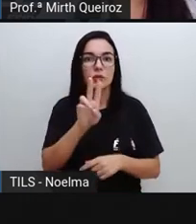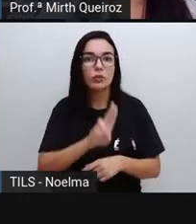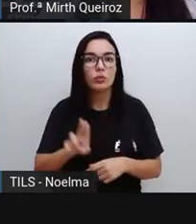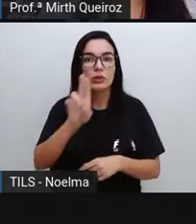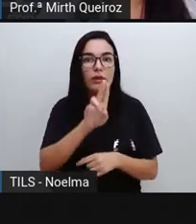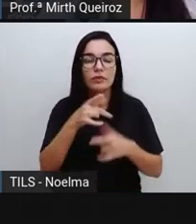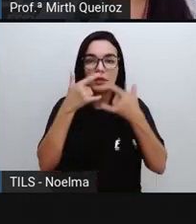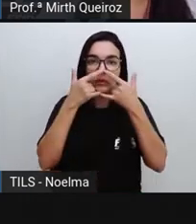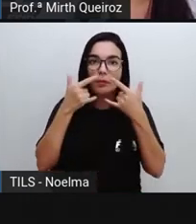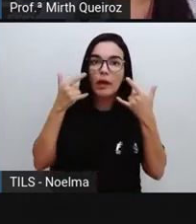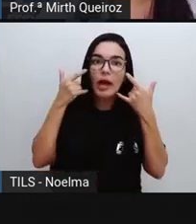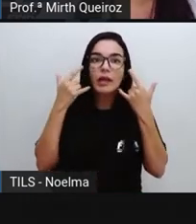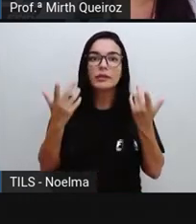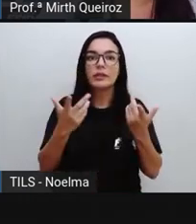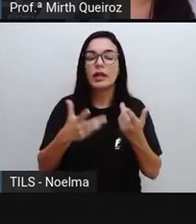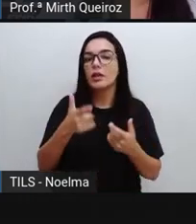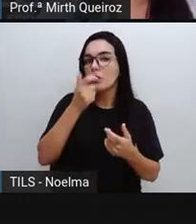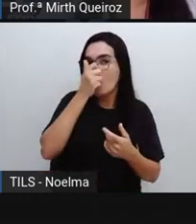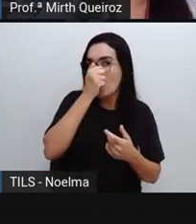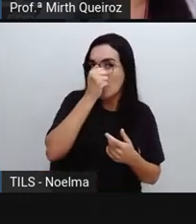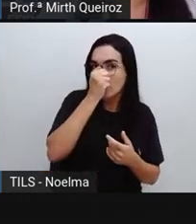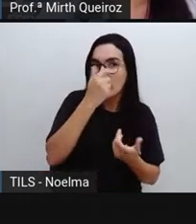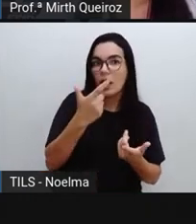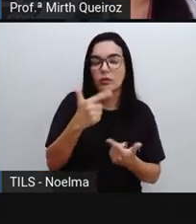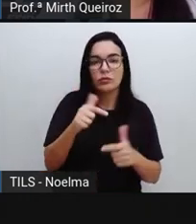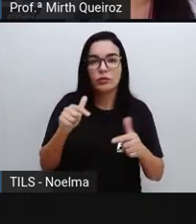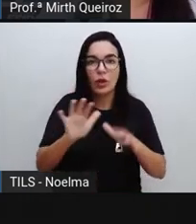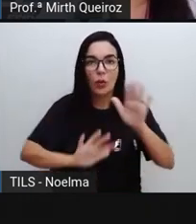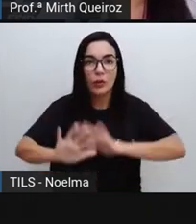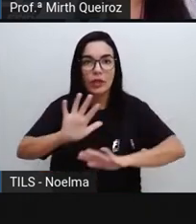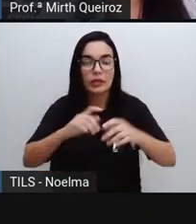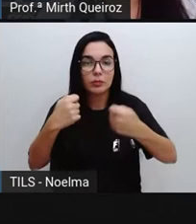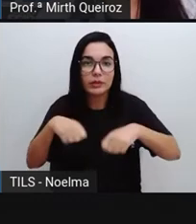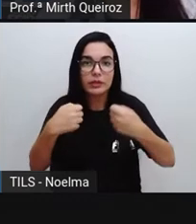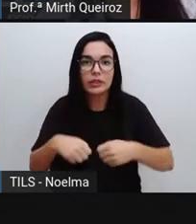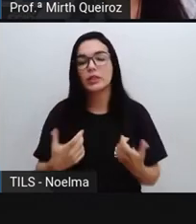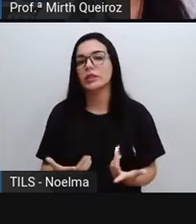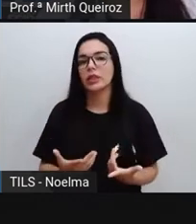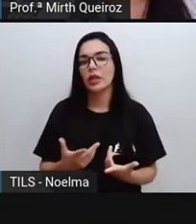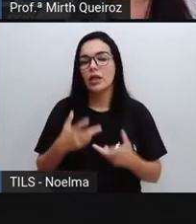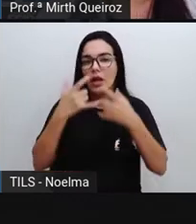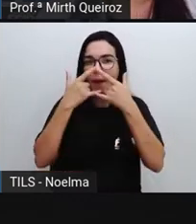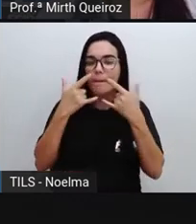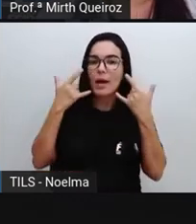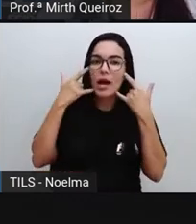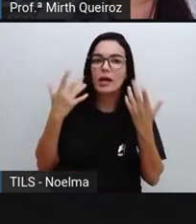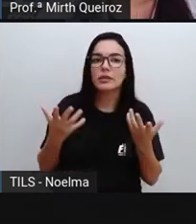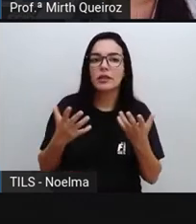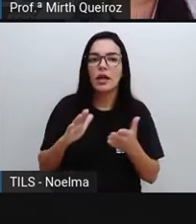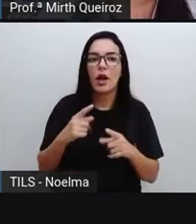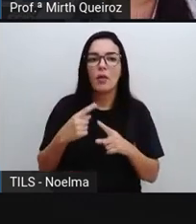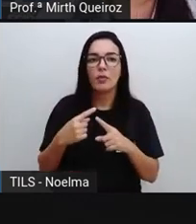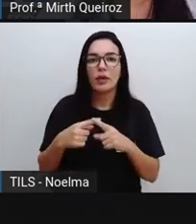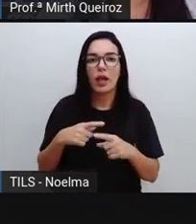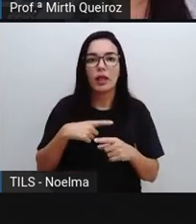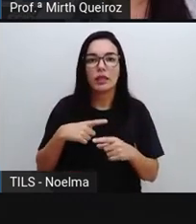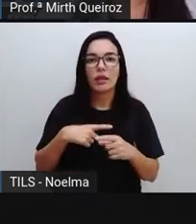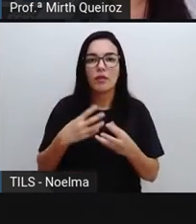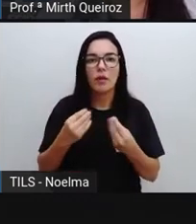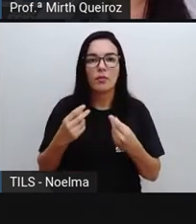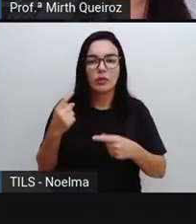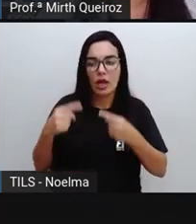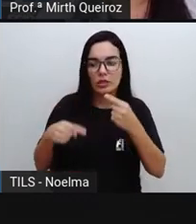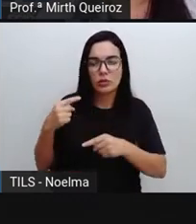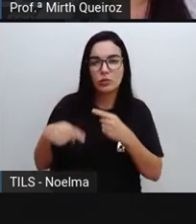agomerando, né? Não se tinha os cuidados necessários, como por exemplo, o uso de máscara. É tanto que, inicialmente, a gente teve uma discussão